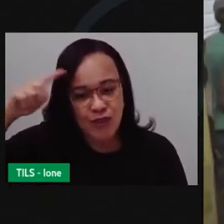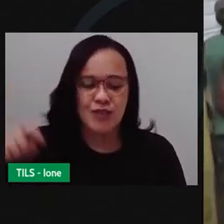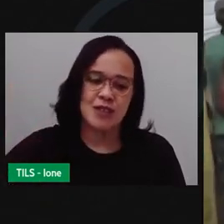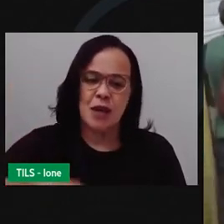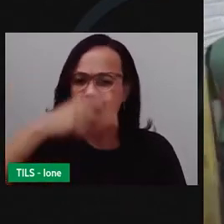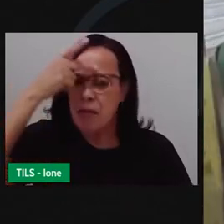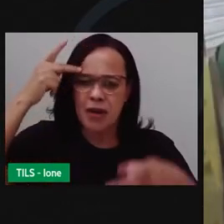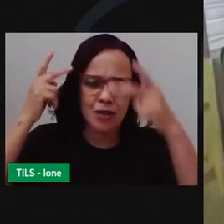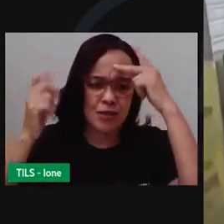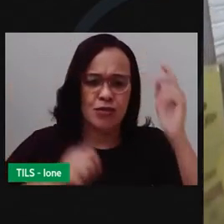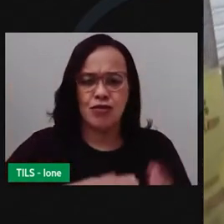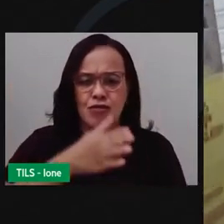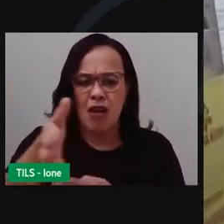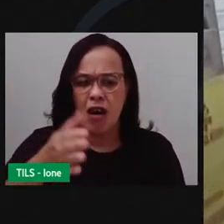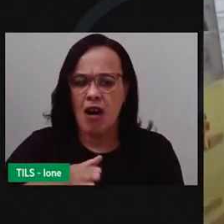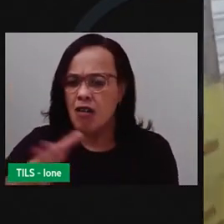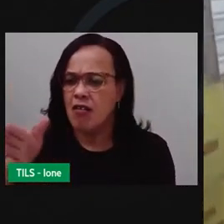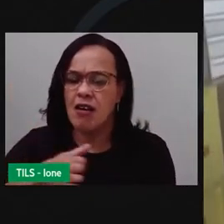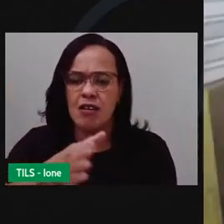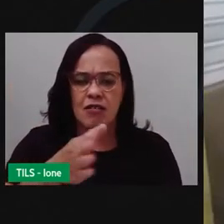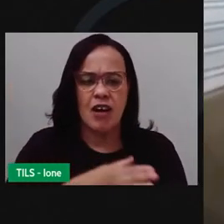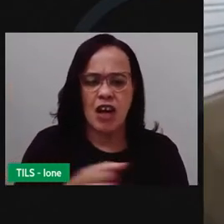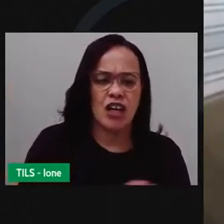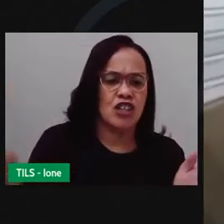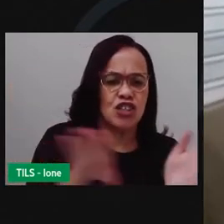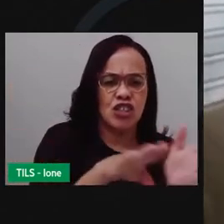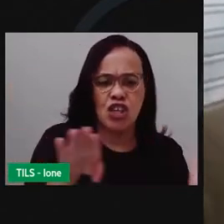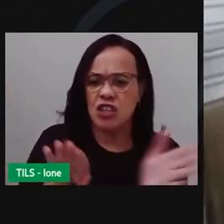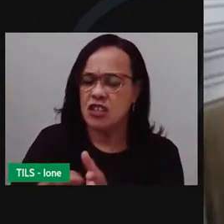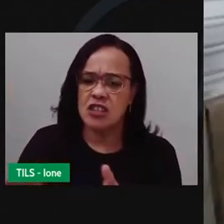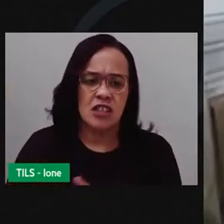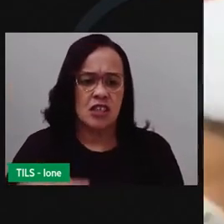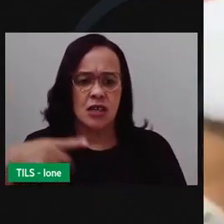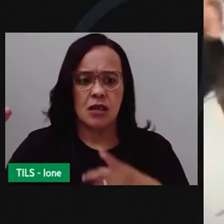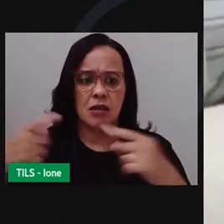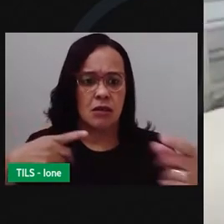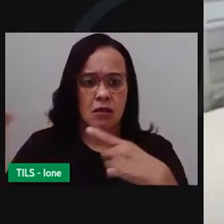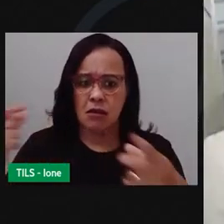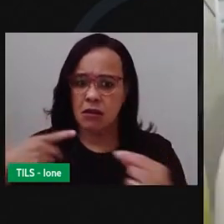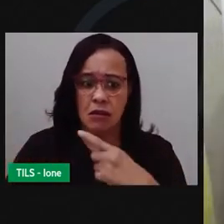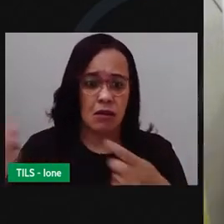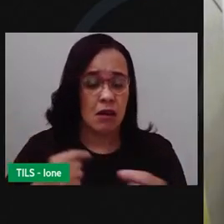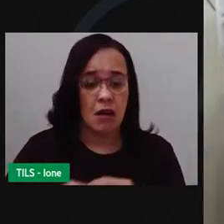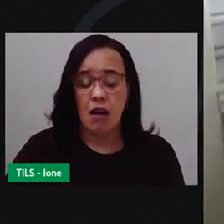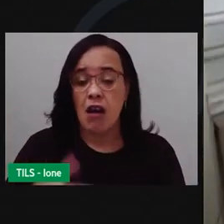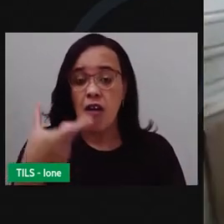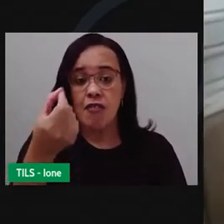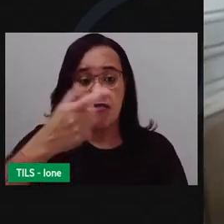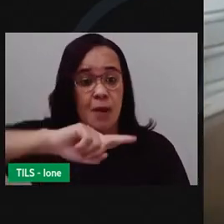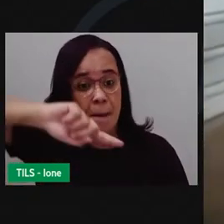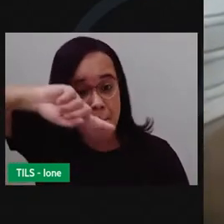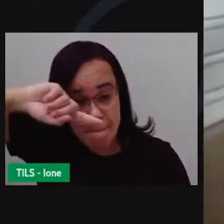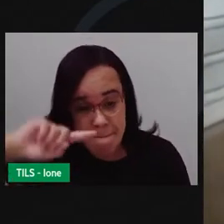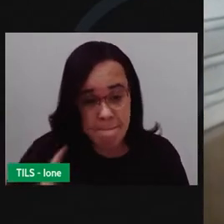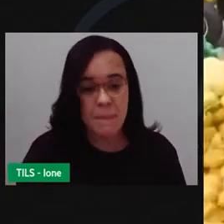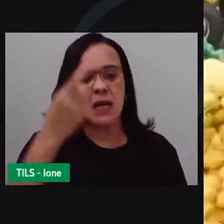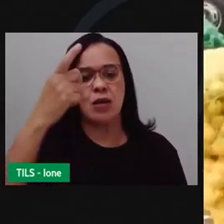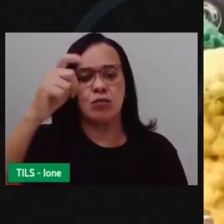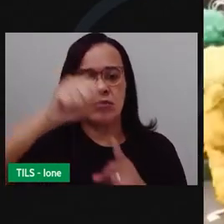muito dinheiro circular. São pelo menos 20 milhões de reais que se movimentam aqui no centro todo mês.